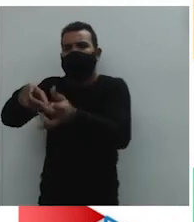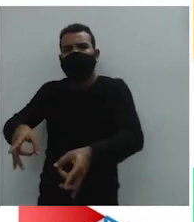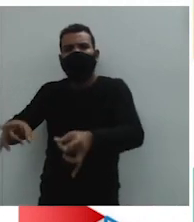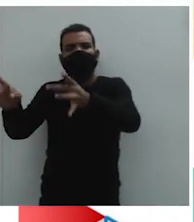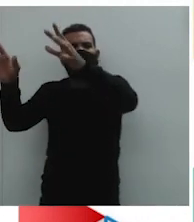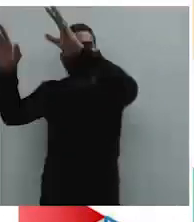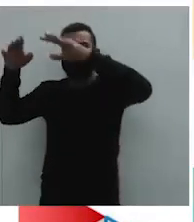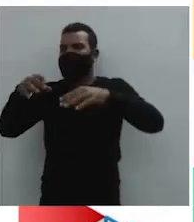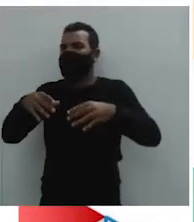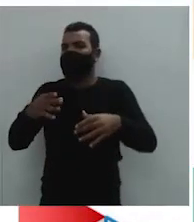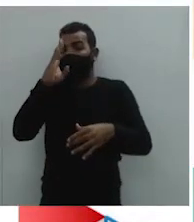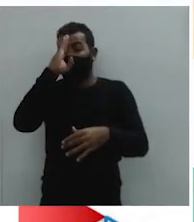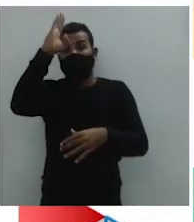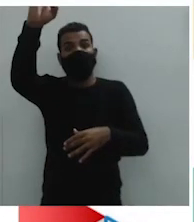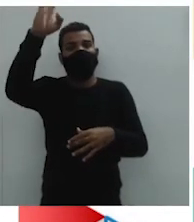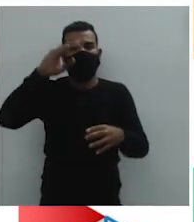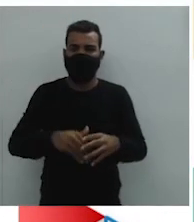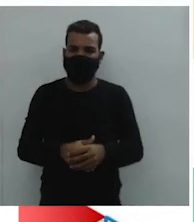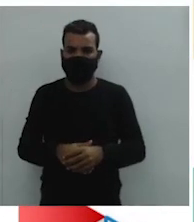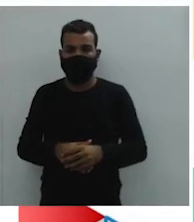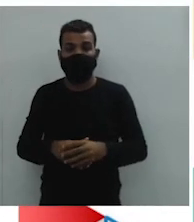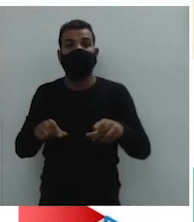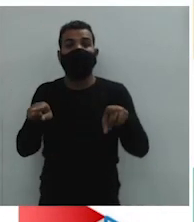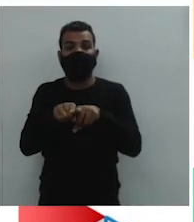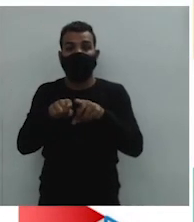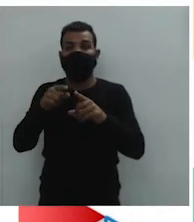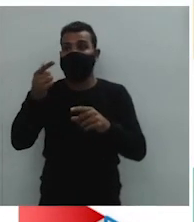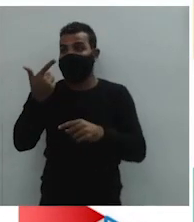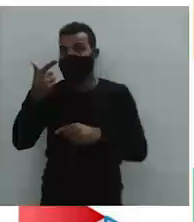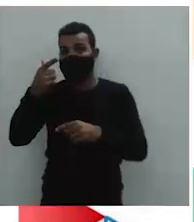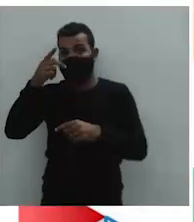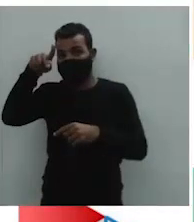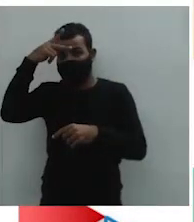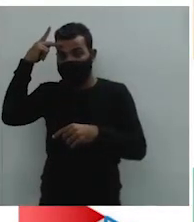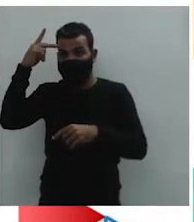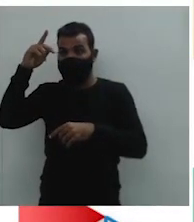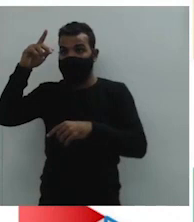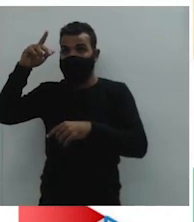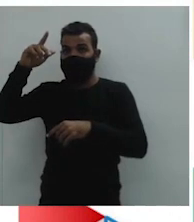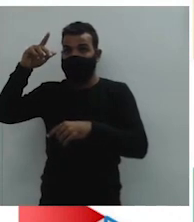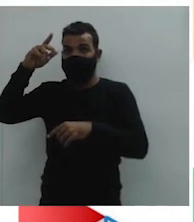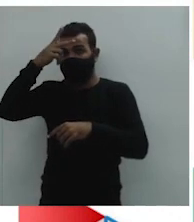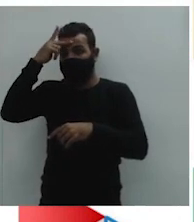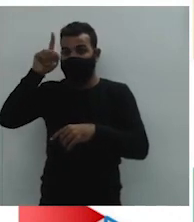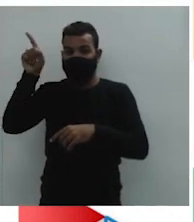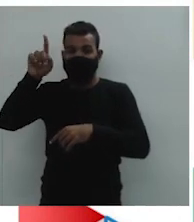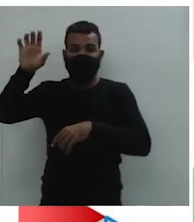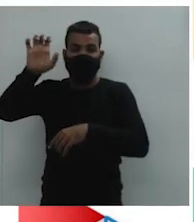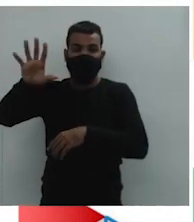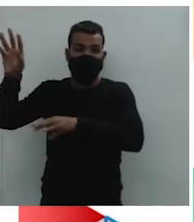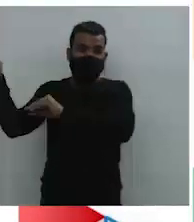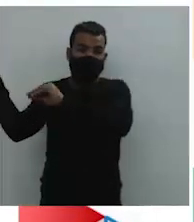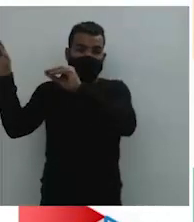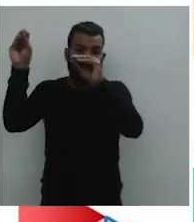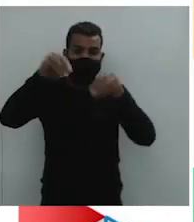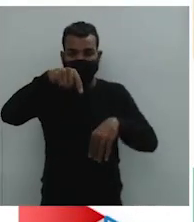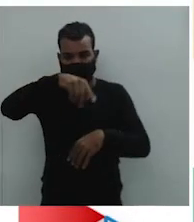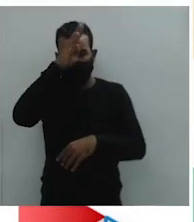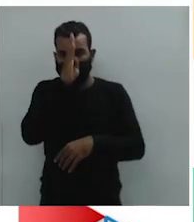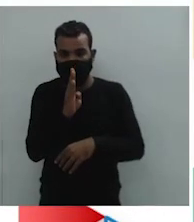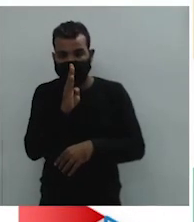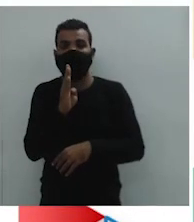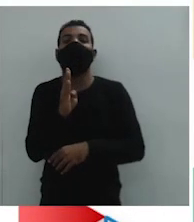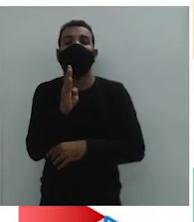café também, ele favoreceu a vinda de vários imigrantes europeus, certo? Para o Brasil e criou